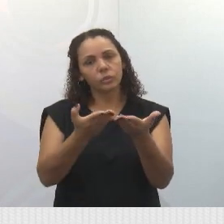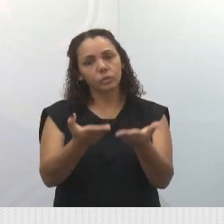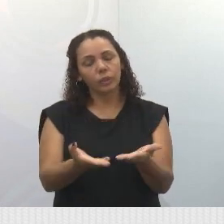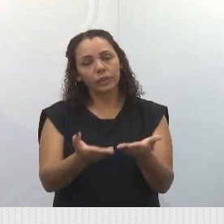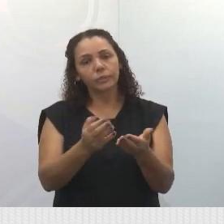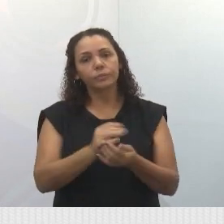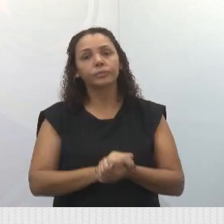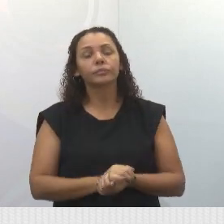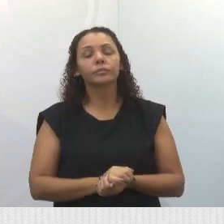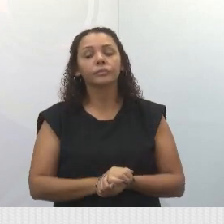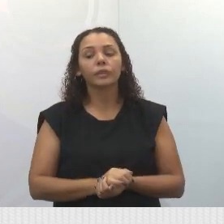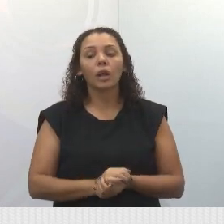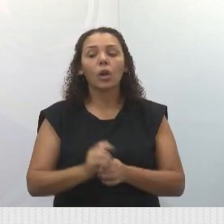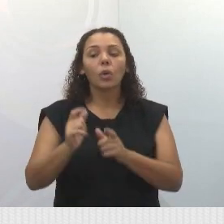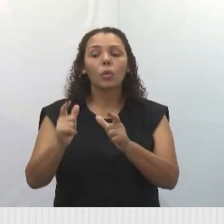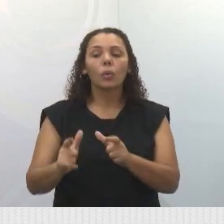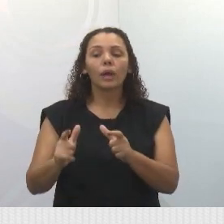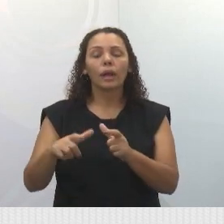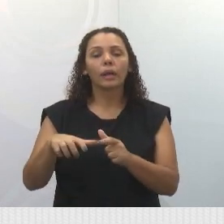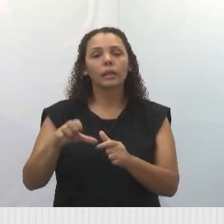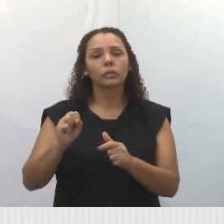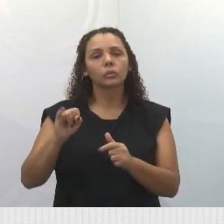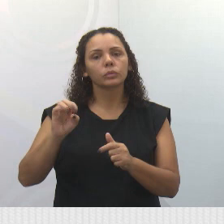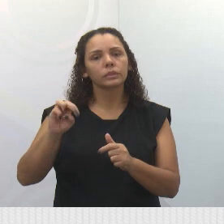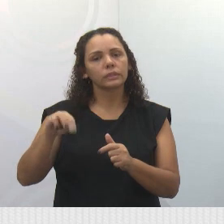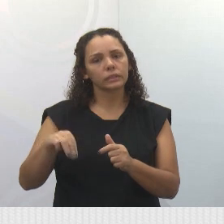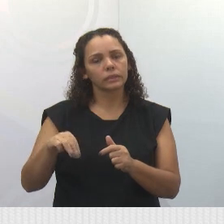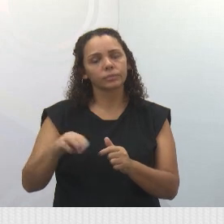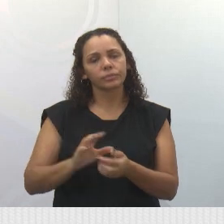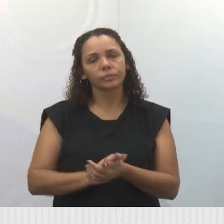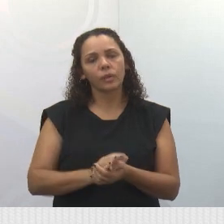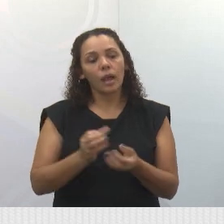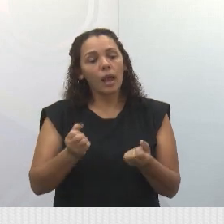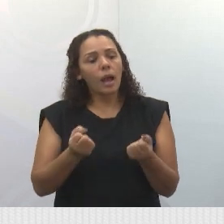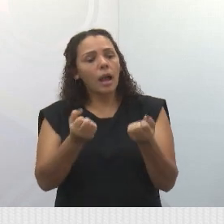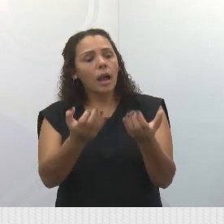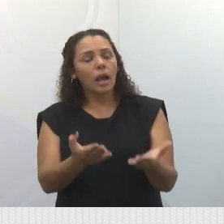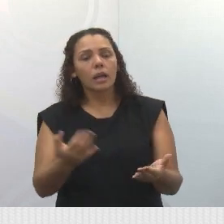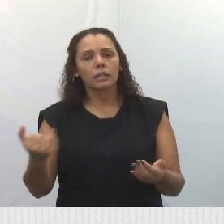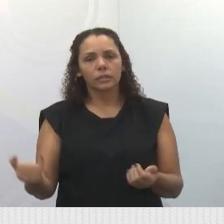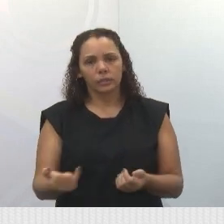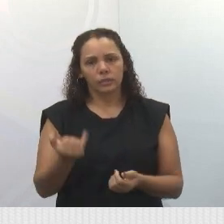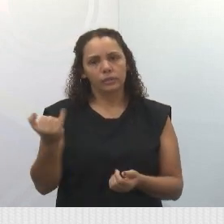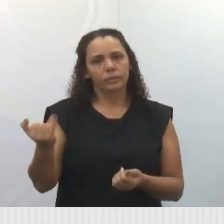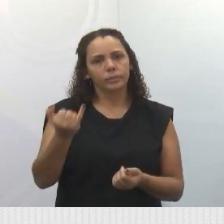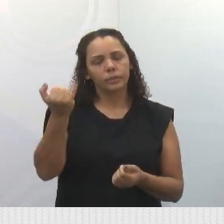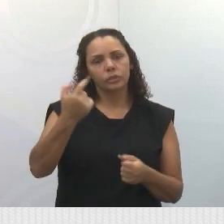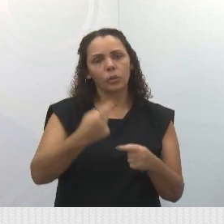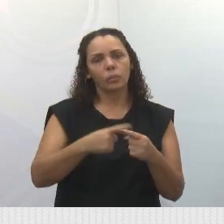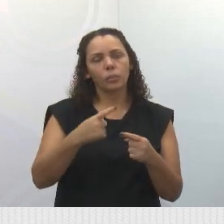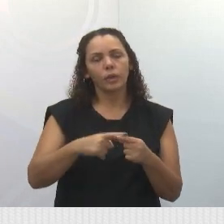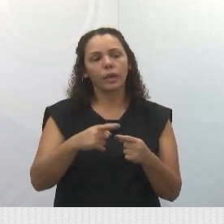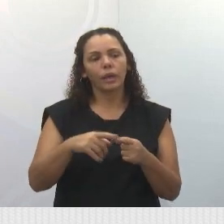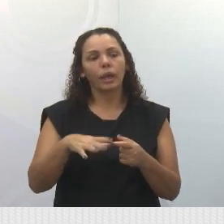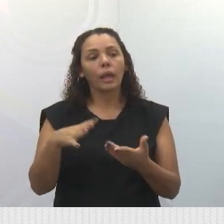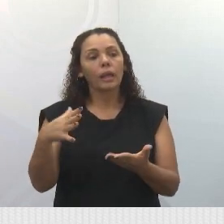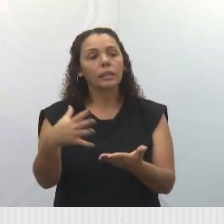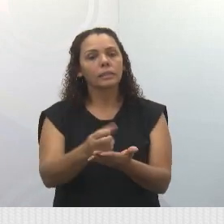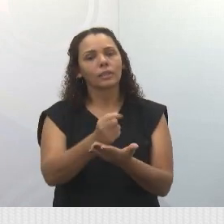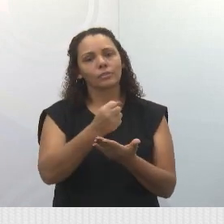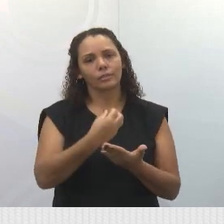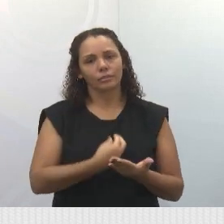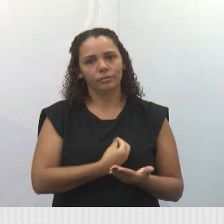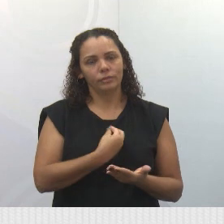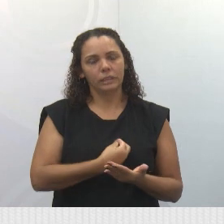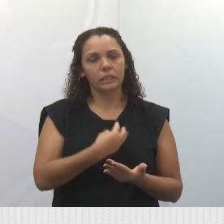E eu acho de suma importância a doação, porque a doação de sangue é salvar vidas. E eu